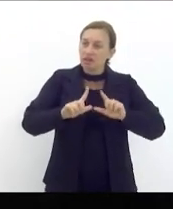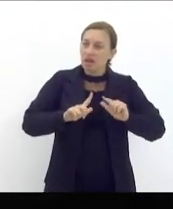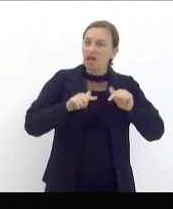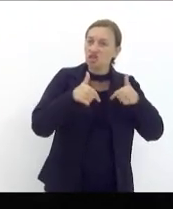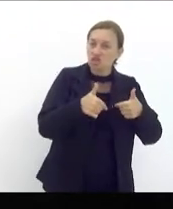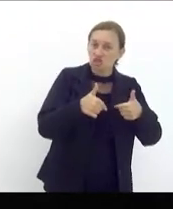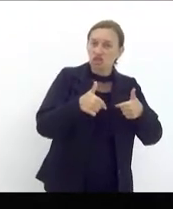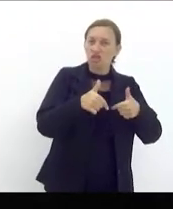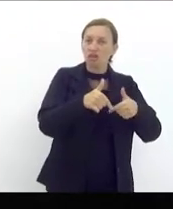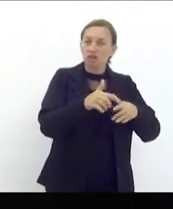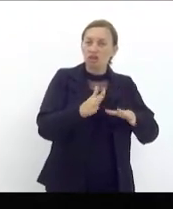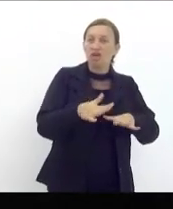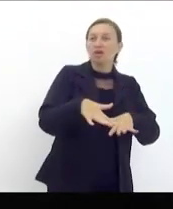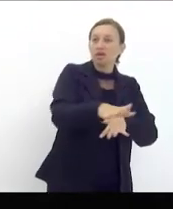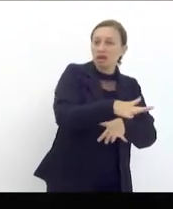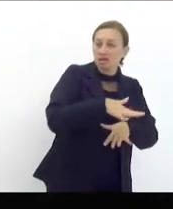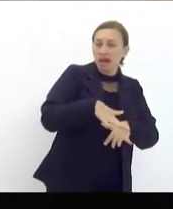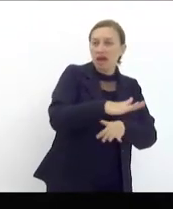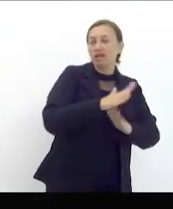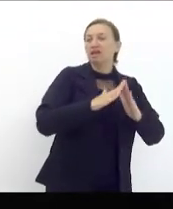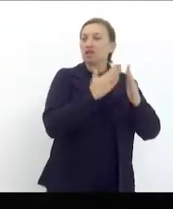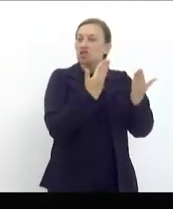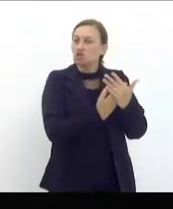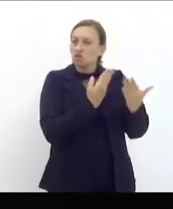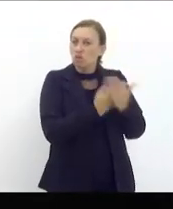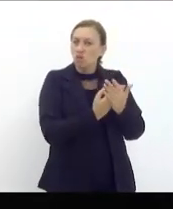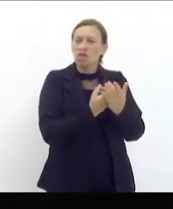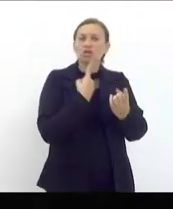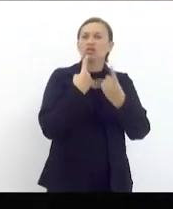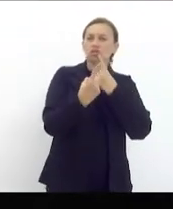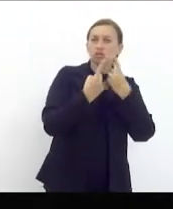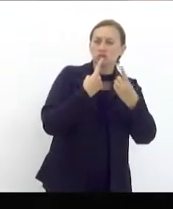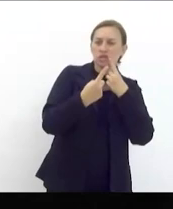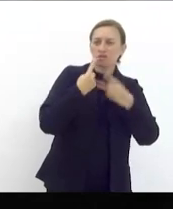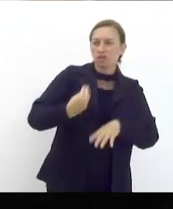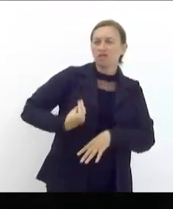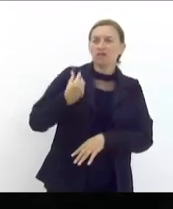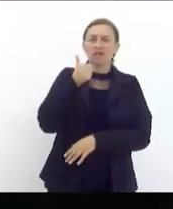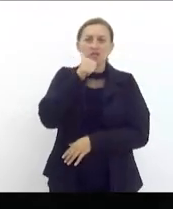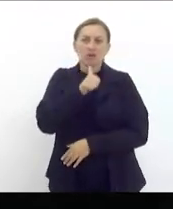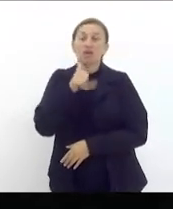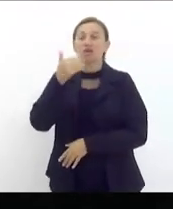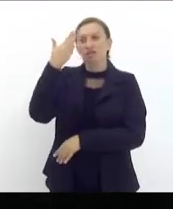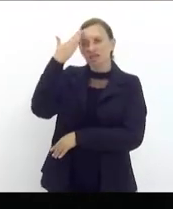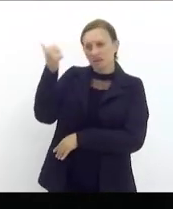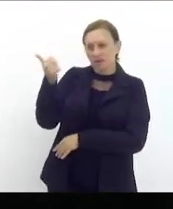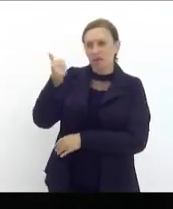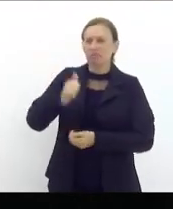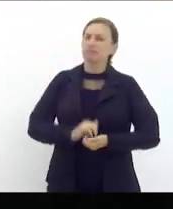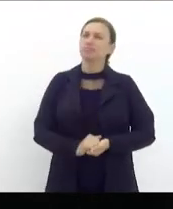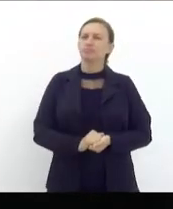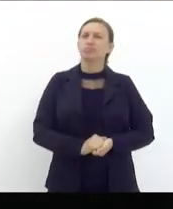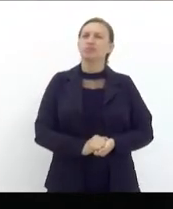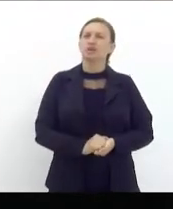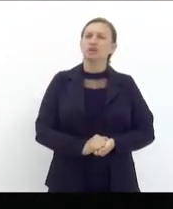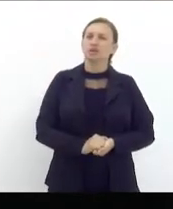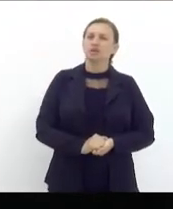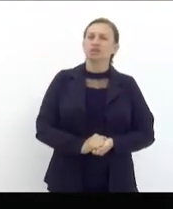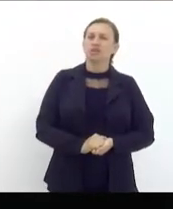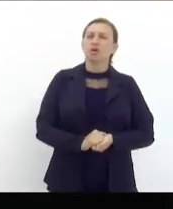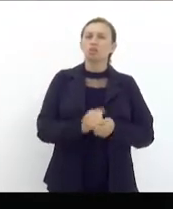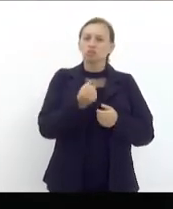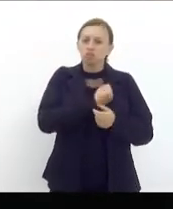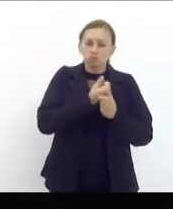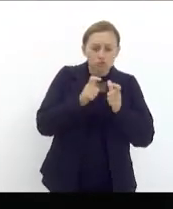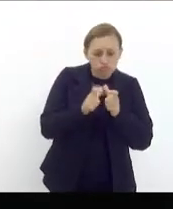espaço do saber com um debate central para a vida dessas mulheres. A gente sabe que há um índice gigante